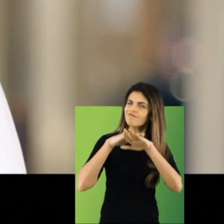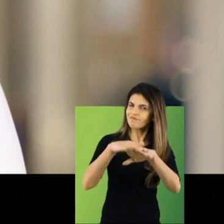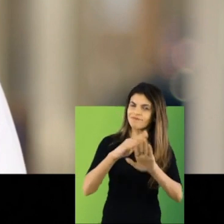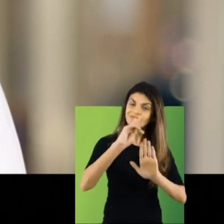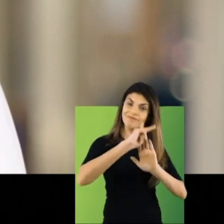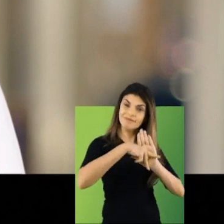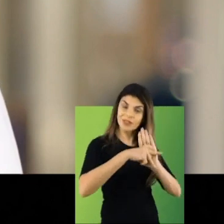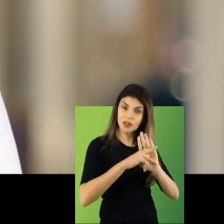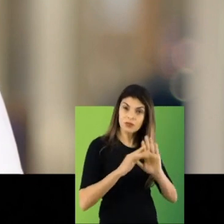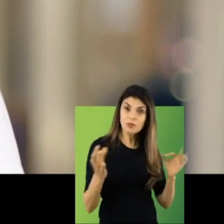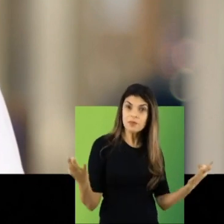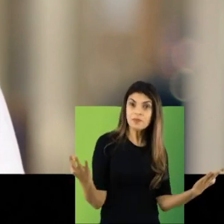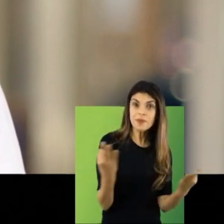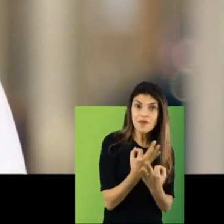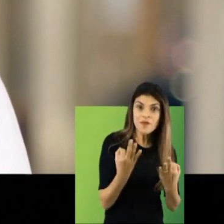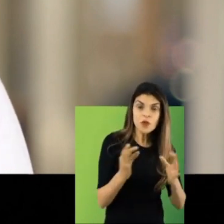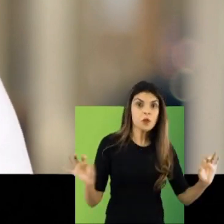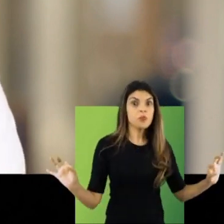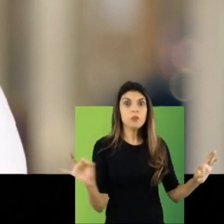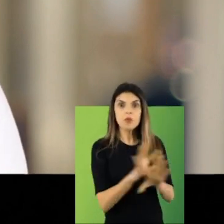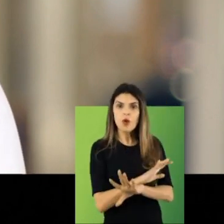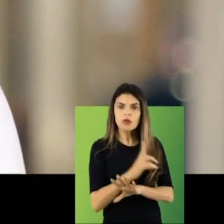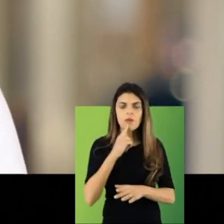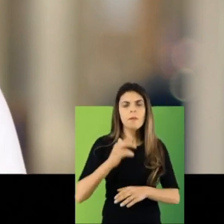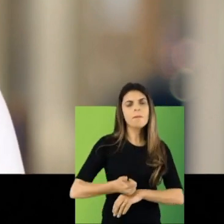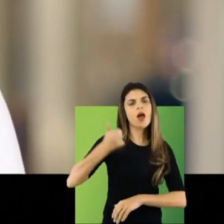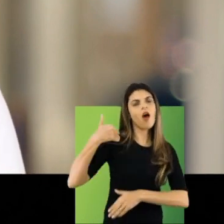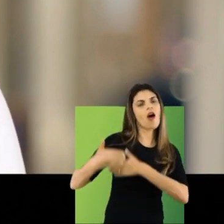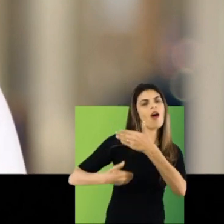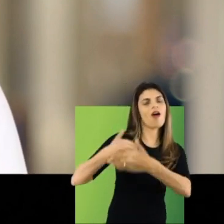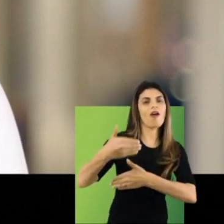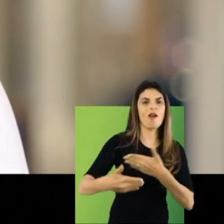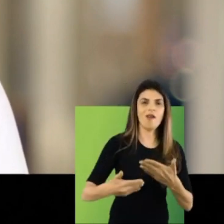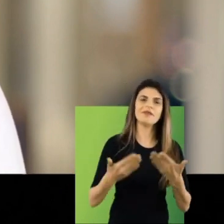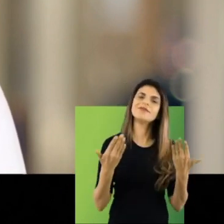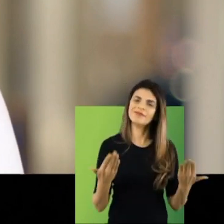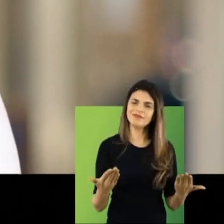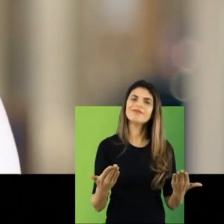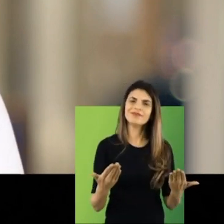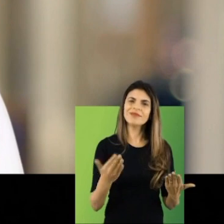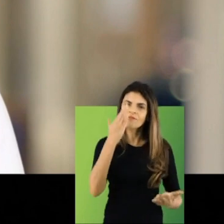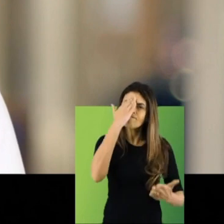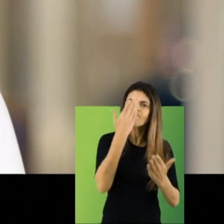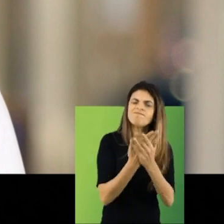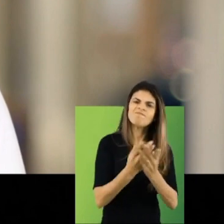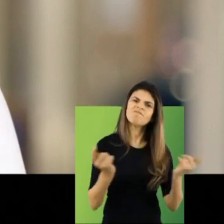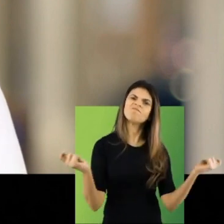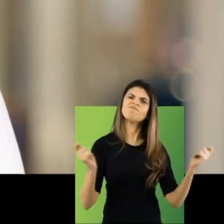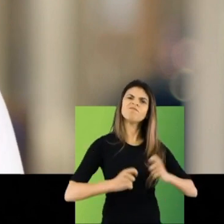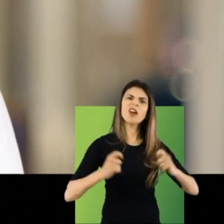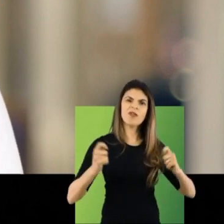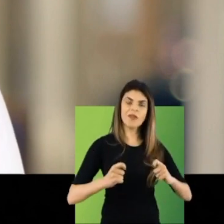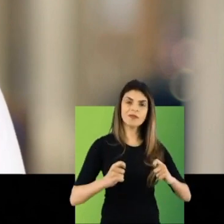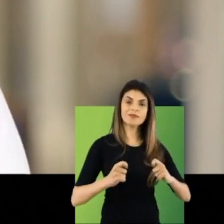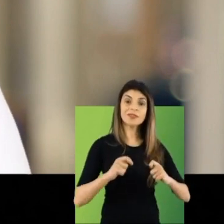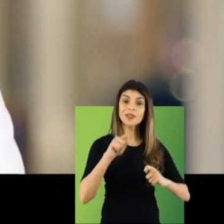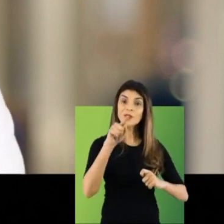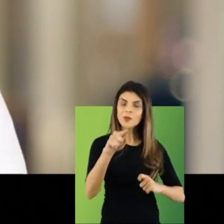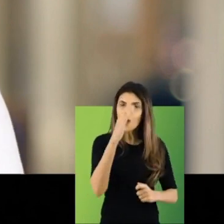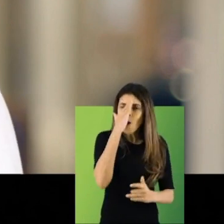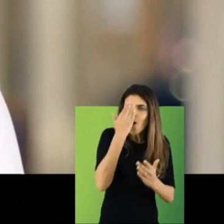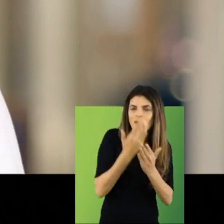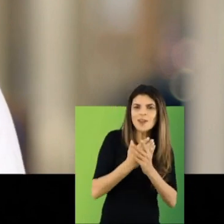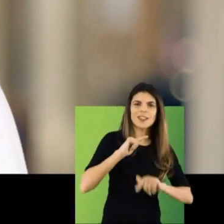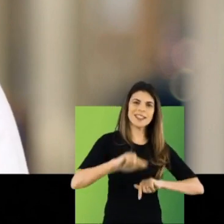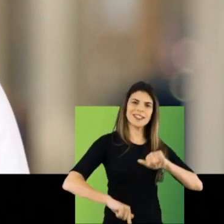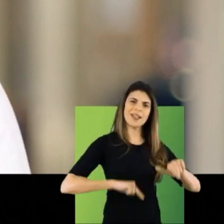já tem para todo mundo? Não. Mas já está melhor do que está. É isso que realmente conta. Isso e a